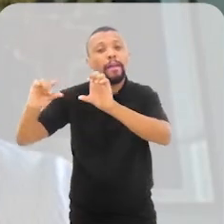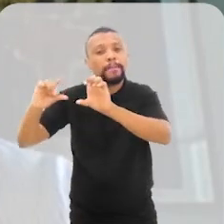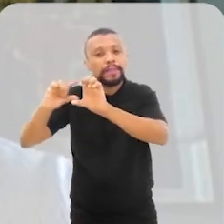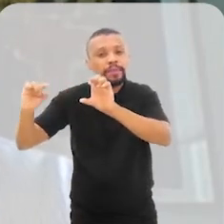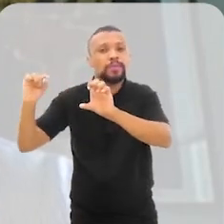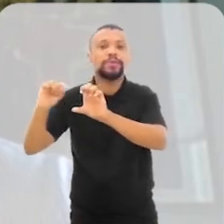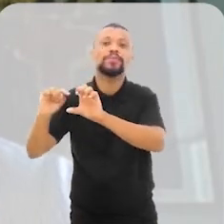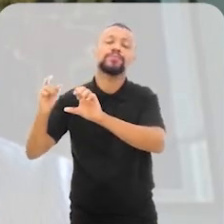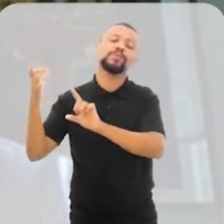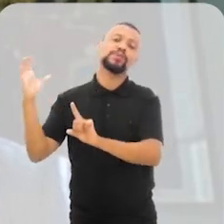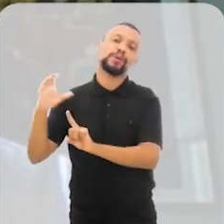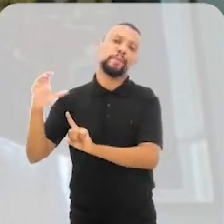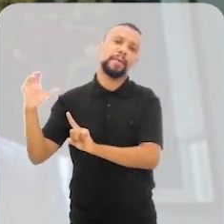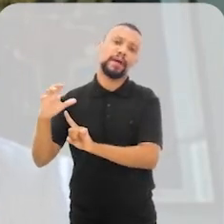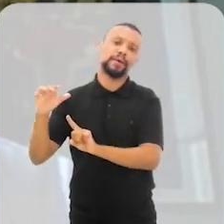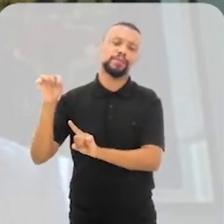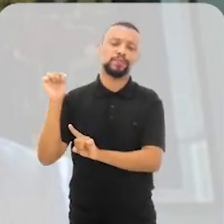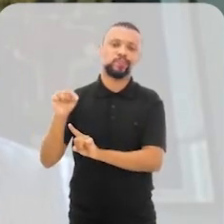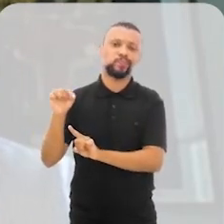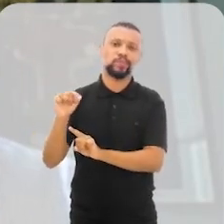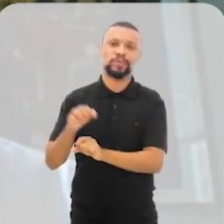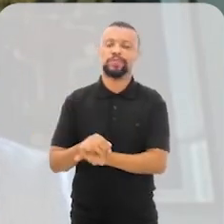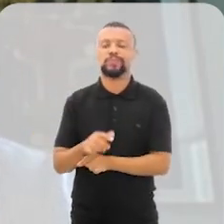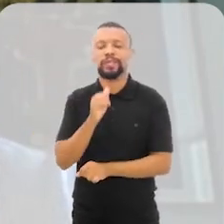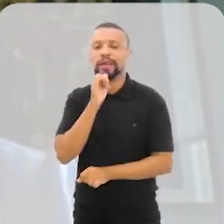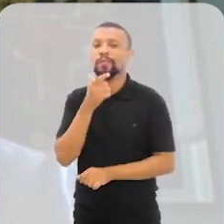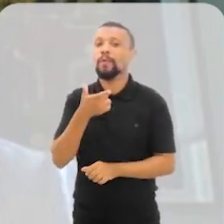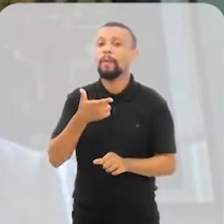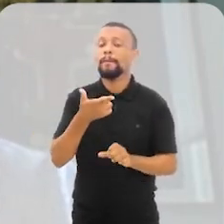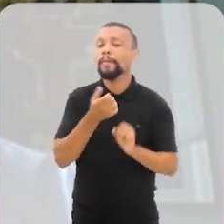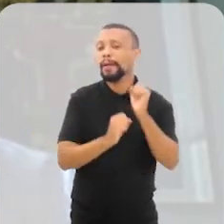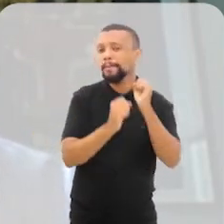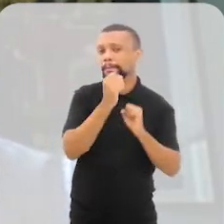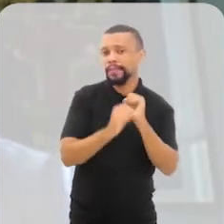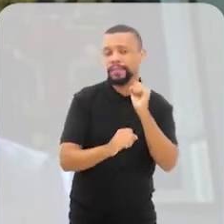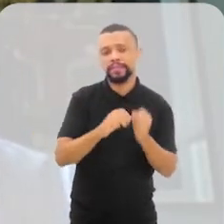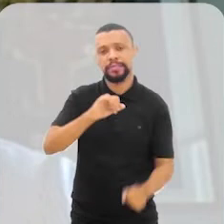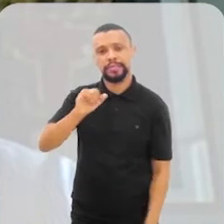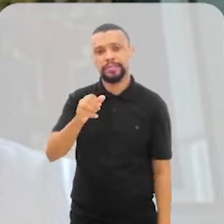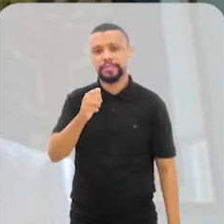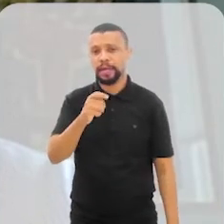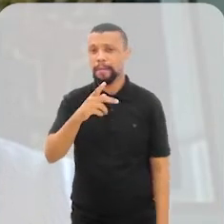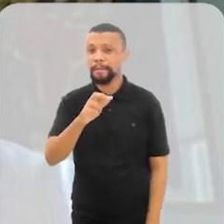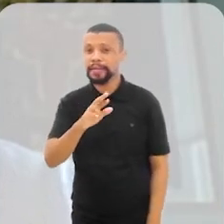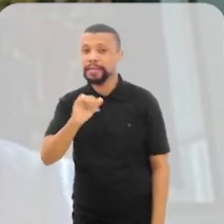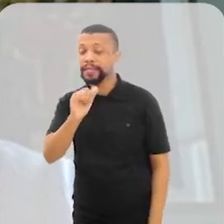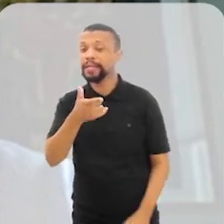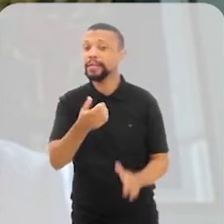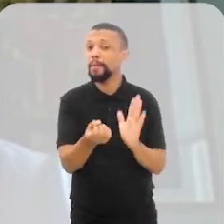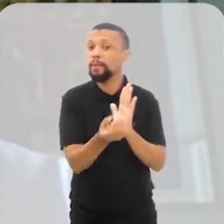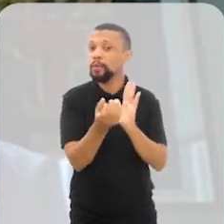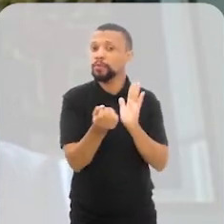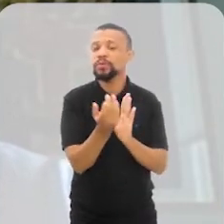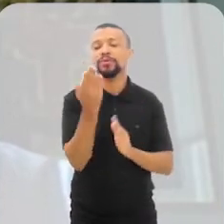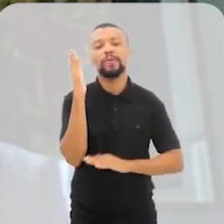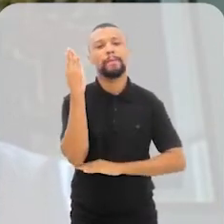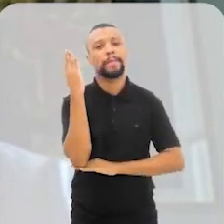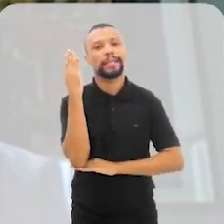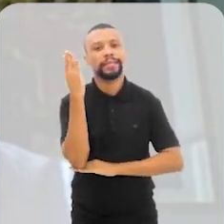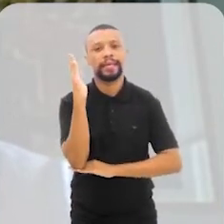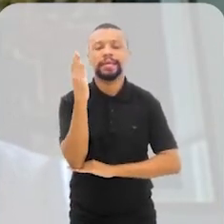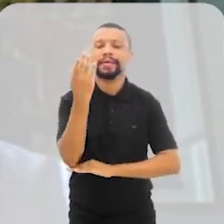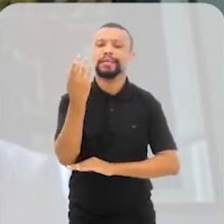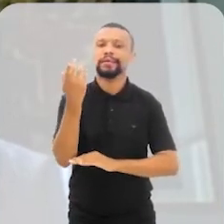impacto, é uma empresa de Japeri, que produz pontalete, que são peças de madeira usadas na